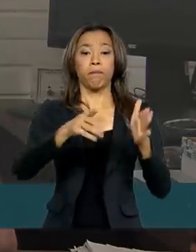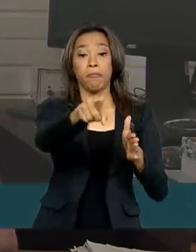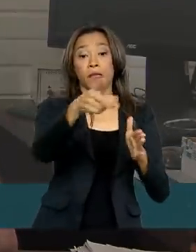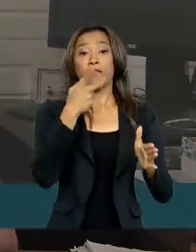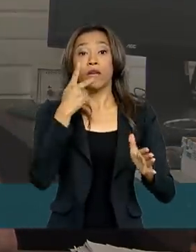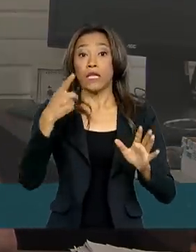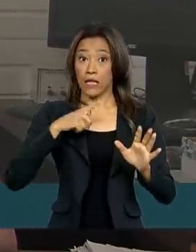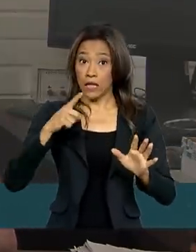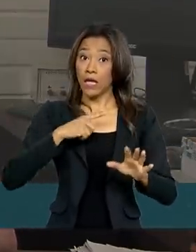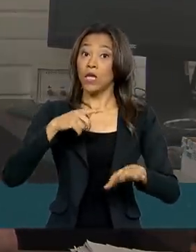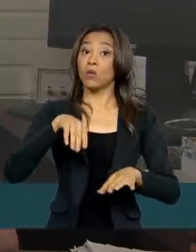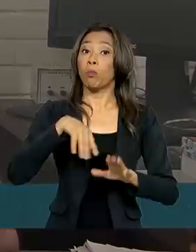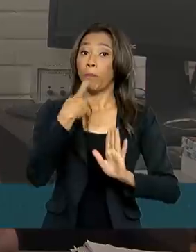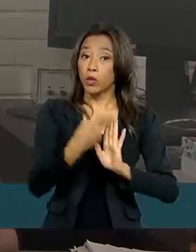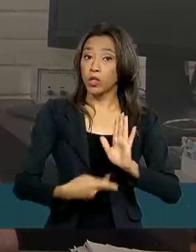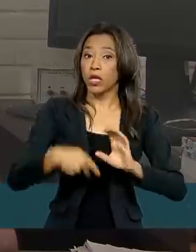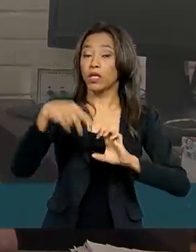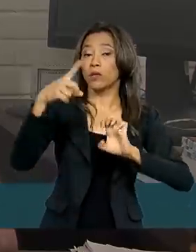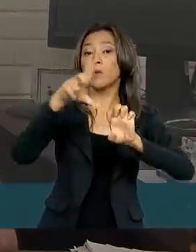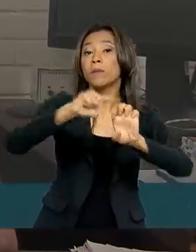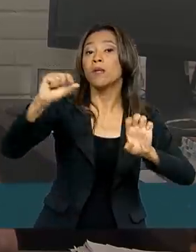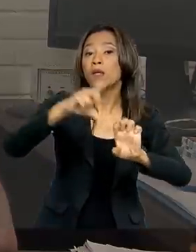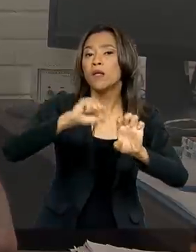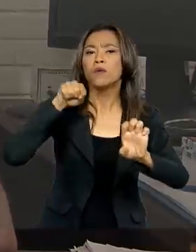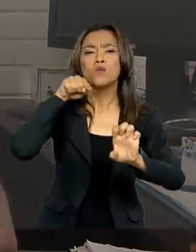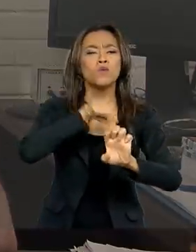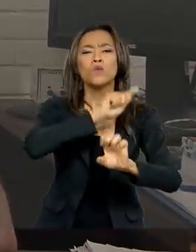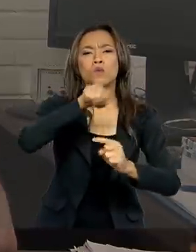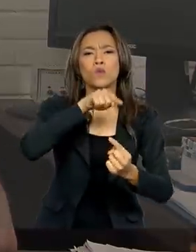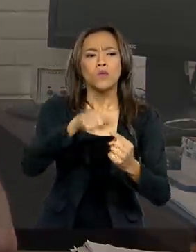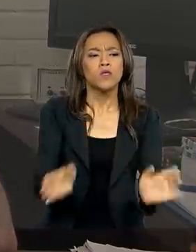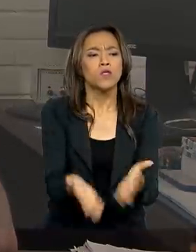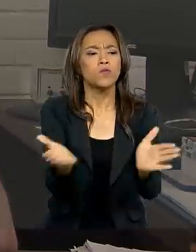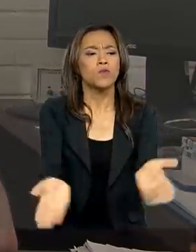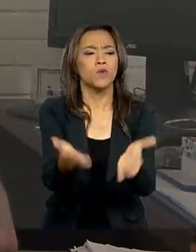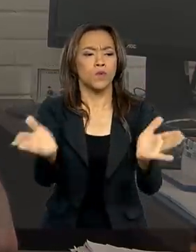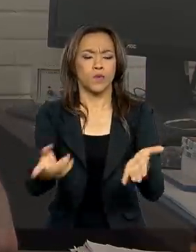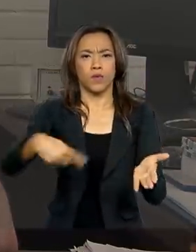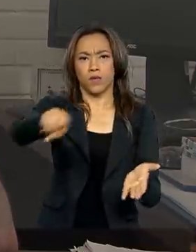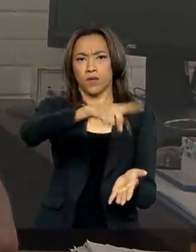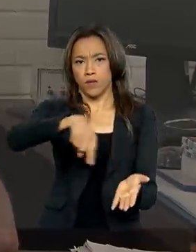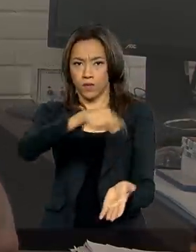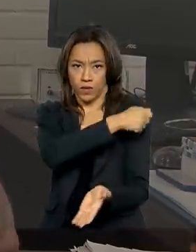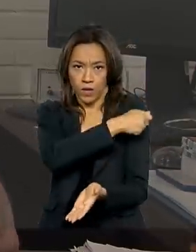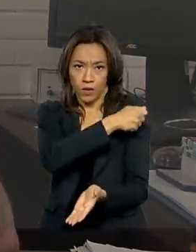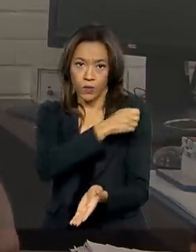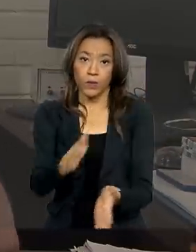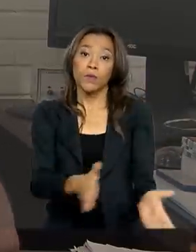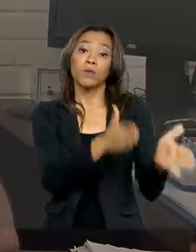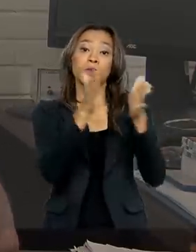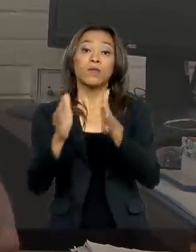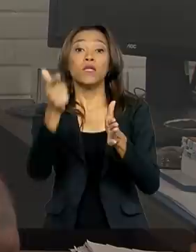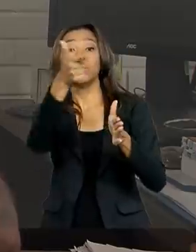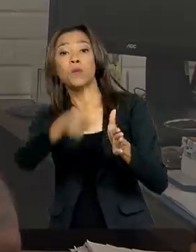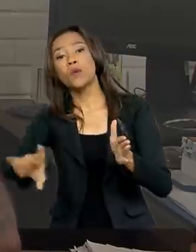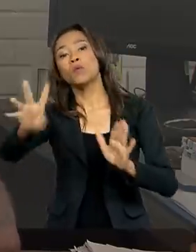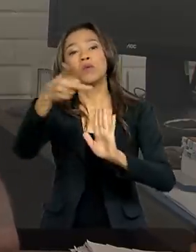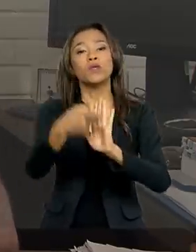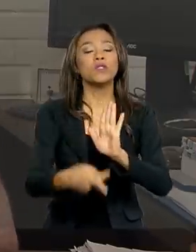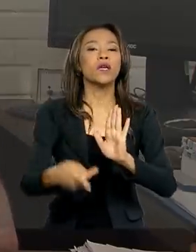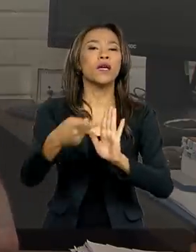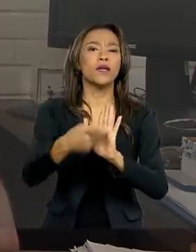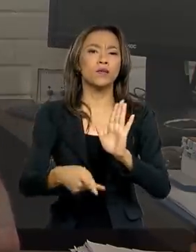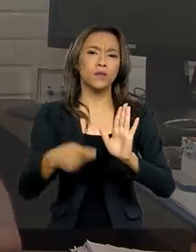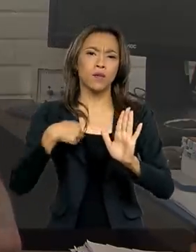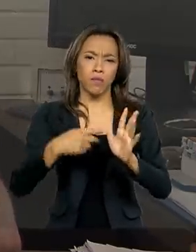que é muito importante, que mobiliza bastante os alunos dos primeiros anos. Tem um projeto curtas, que o aluno de segundo ano tem que fazer um